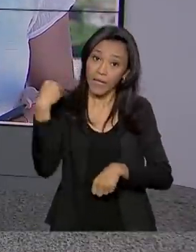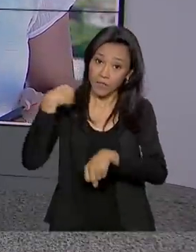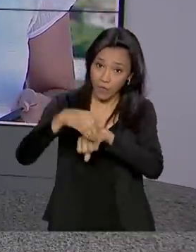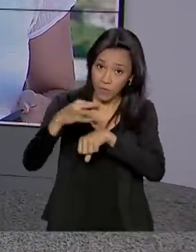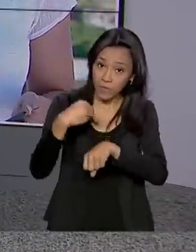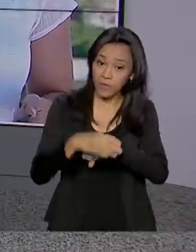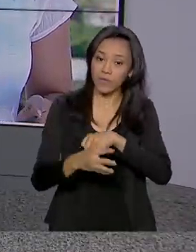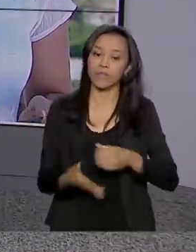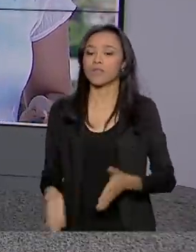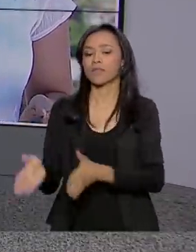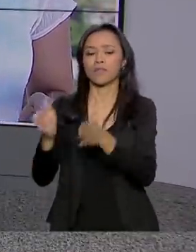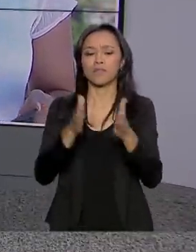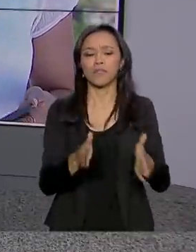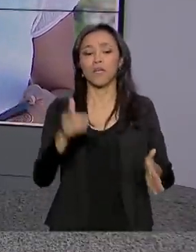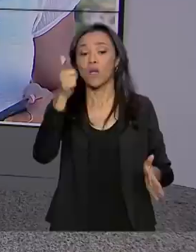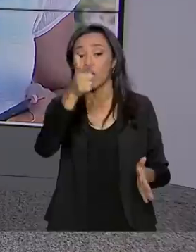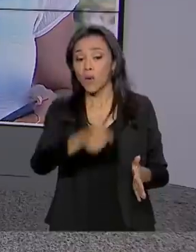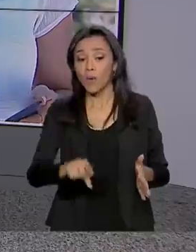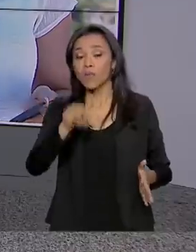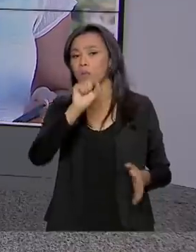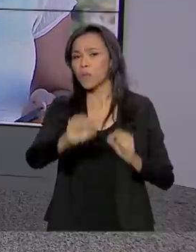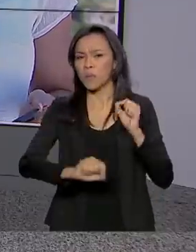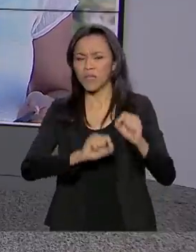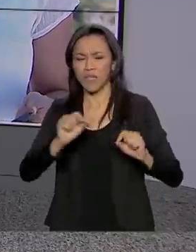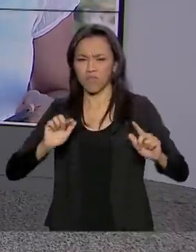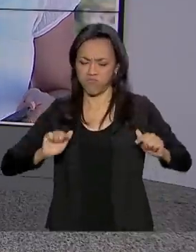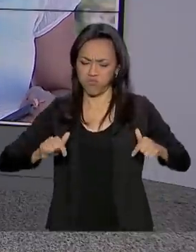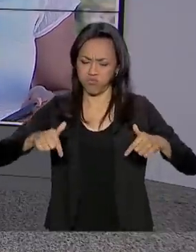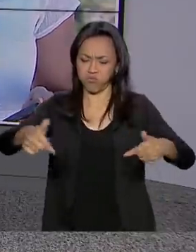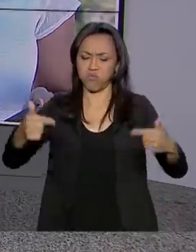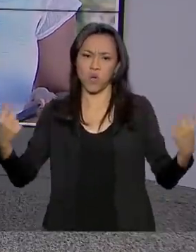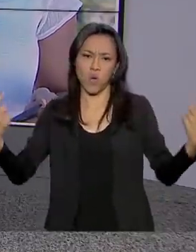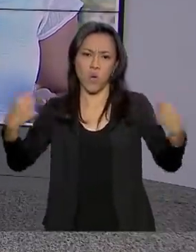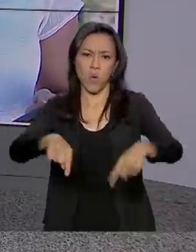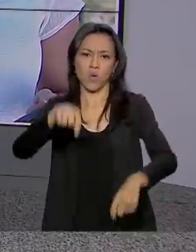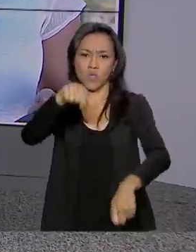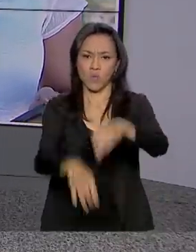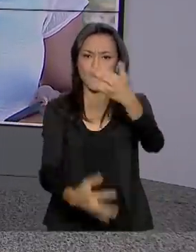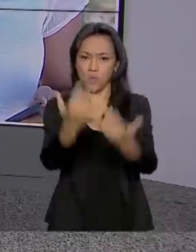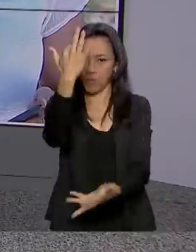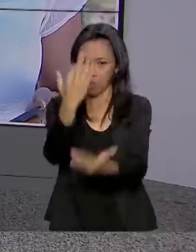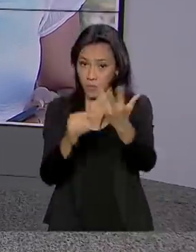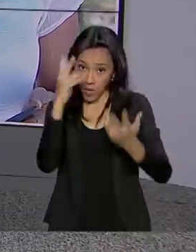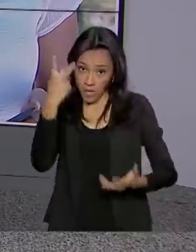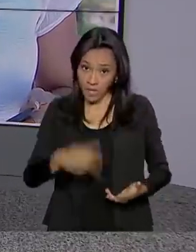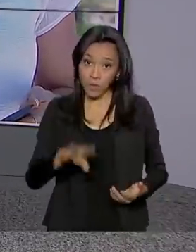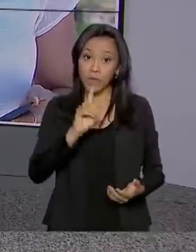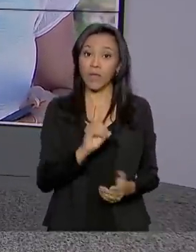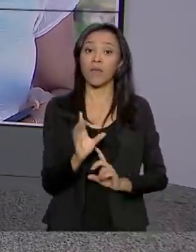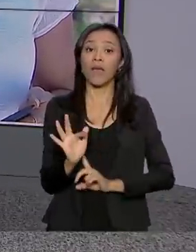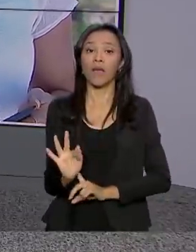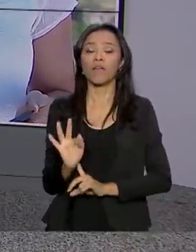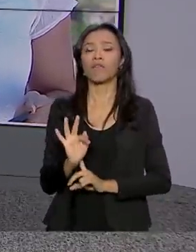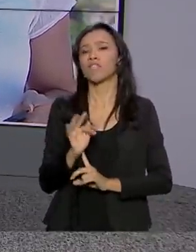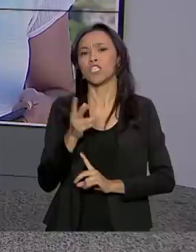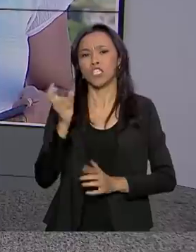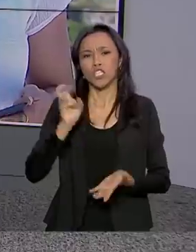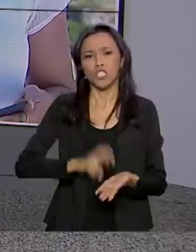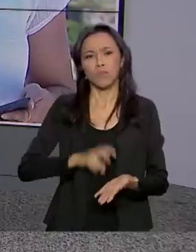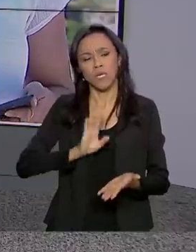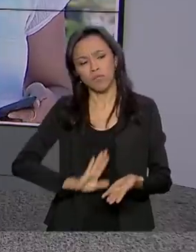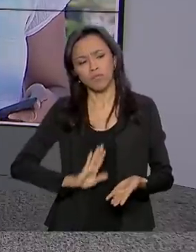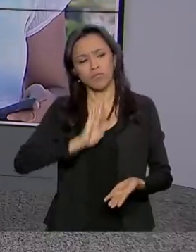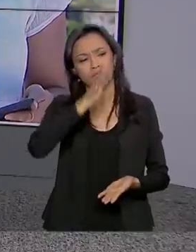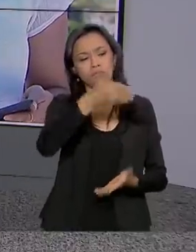informações. E mais uma ação de combate a queimadas. Militares do Corpo de Bombeiros do Distrito Federal seguem agora de manhã para a região do